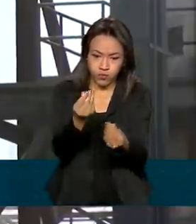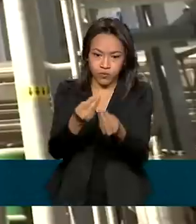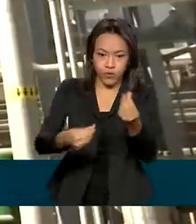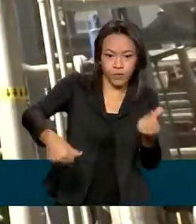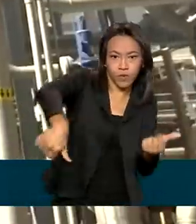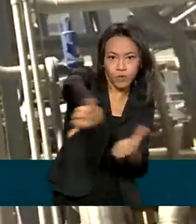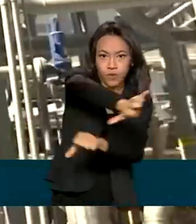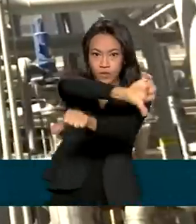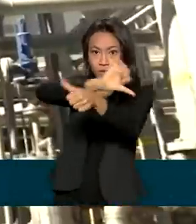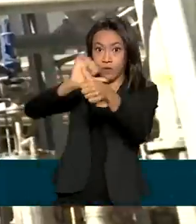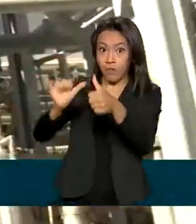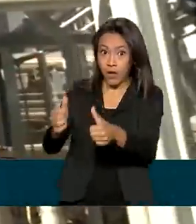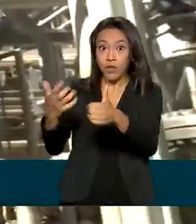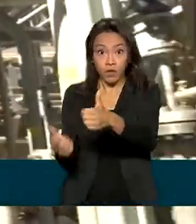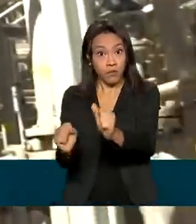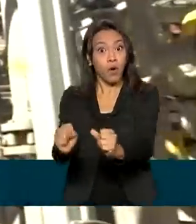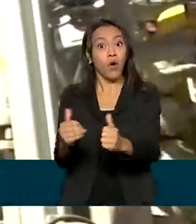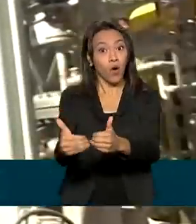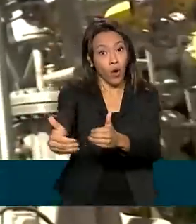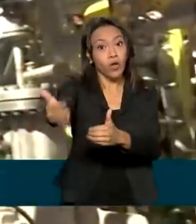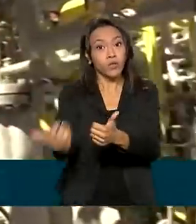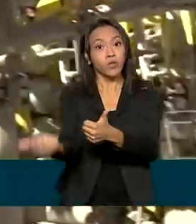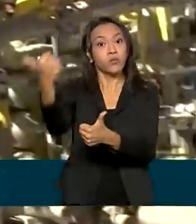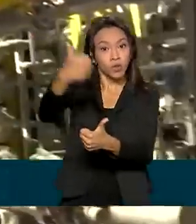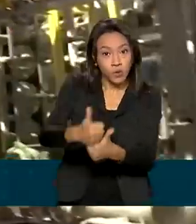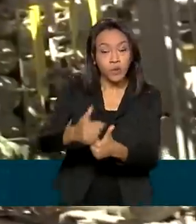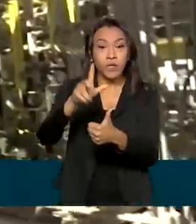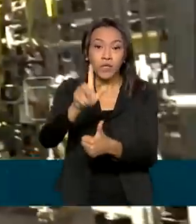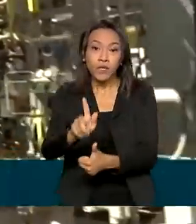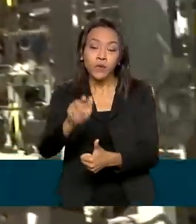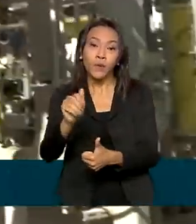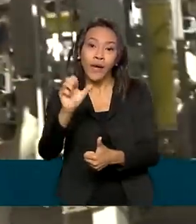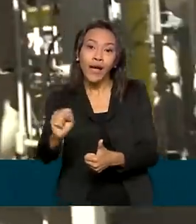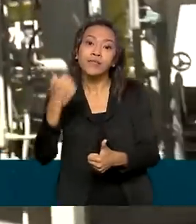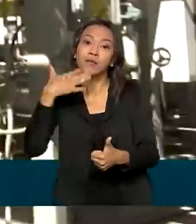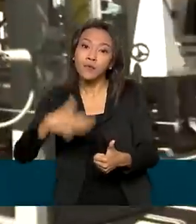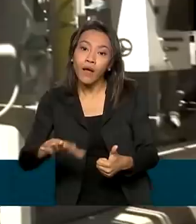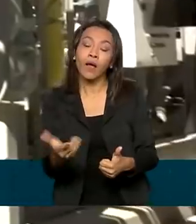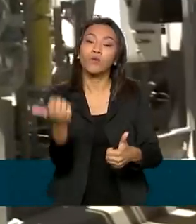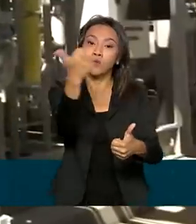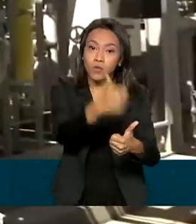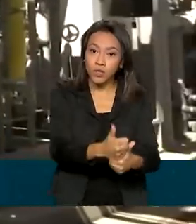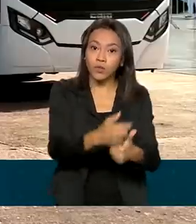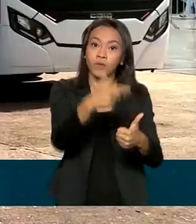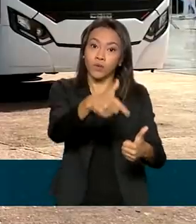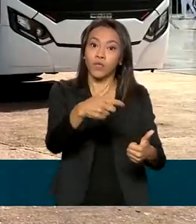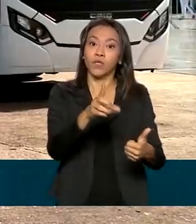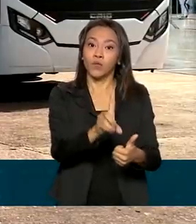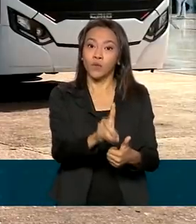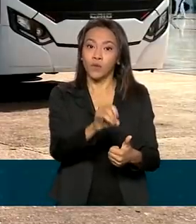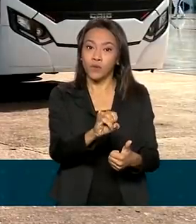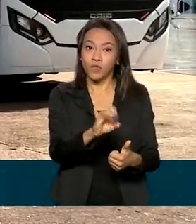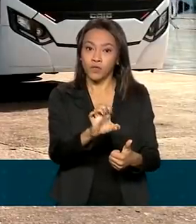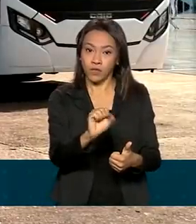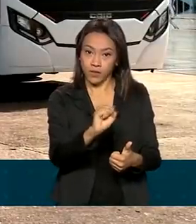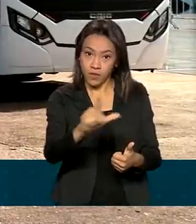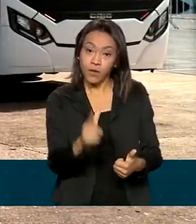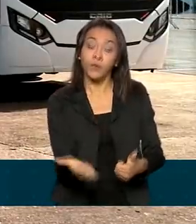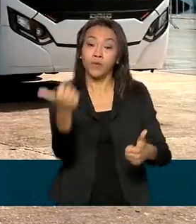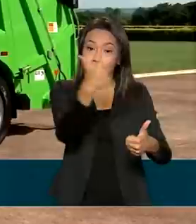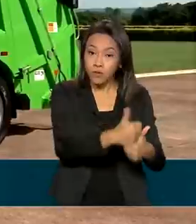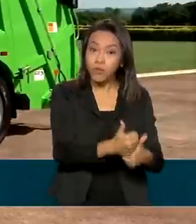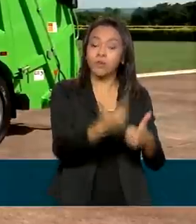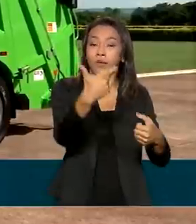um combustível que pode substituir o gás natural, o diesel e a gasolina dos veículos. Dar apoio à produção desse